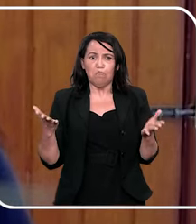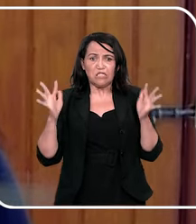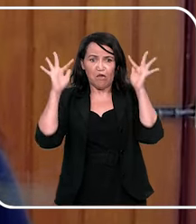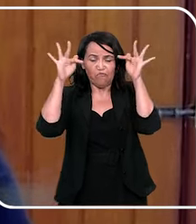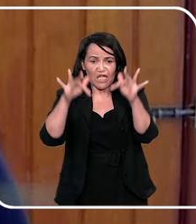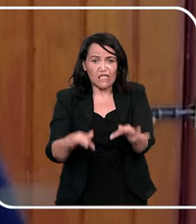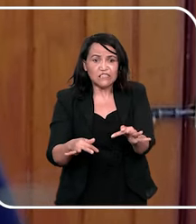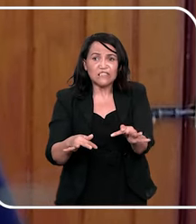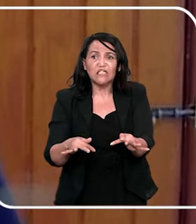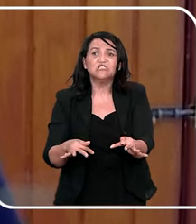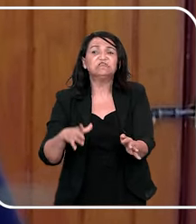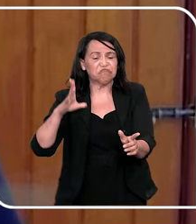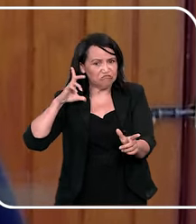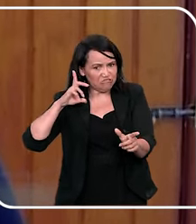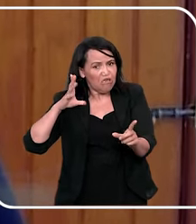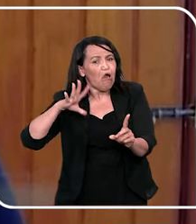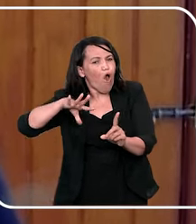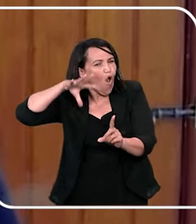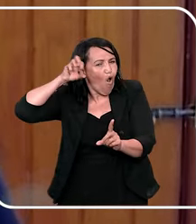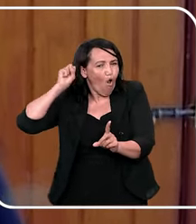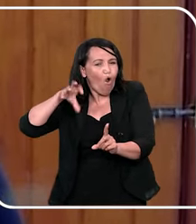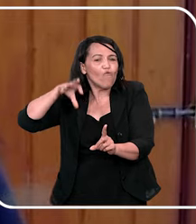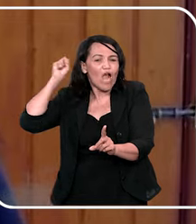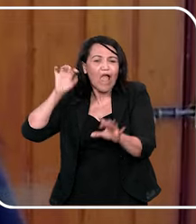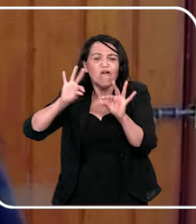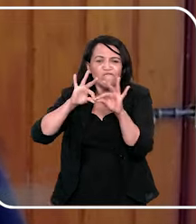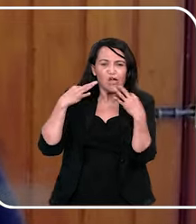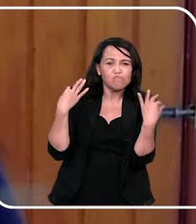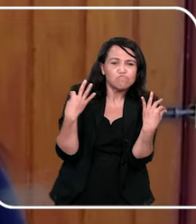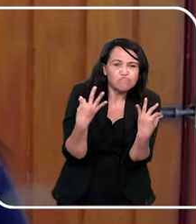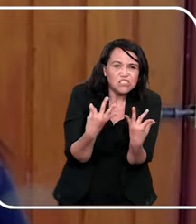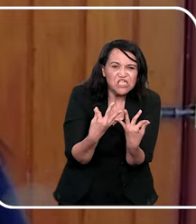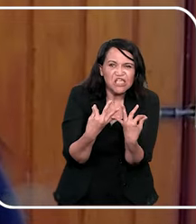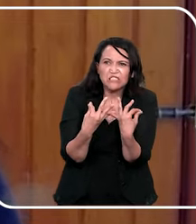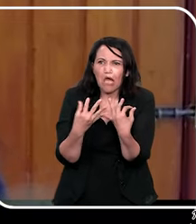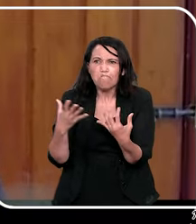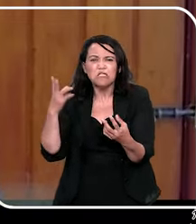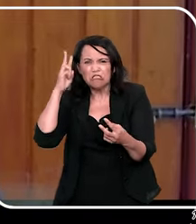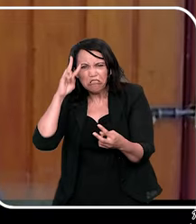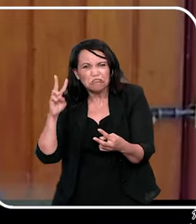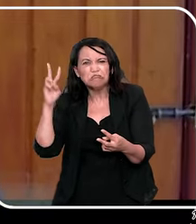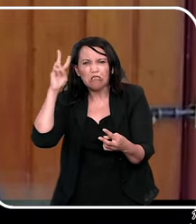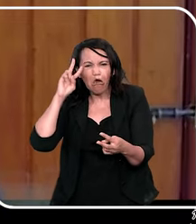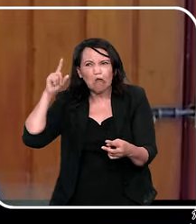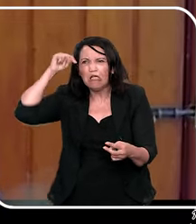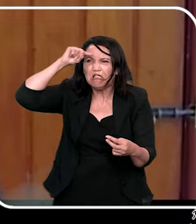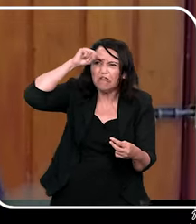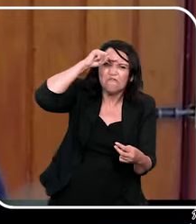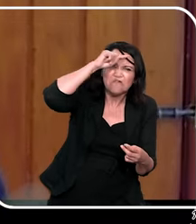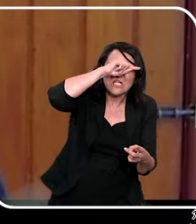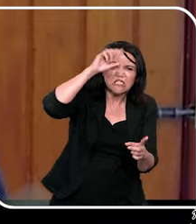então a gente sabe, acaba que a gente ouve muita coisa e como família acolhedora eu também já ouvi muita coisa,